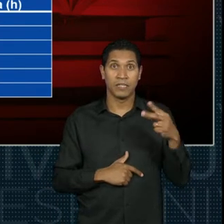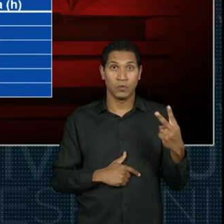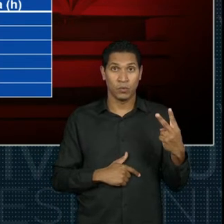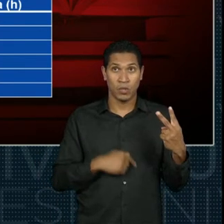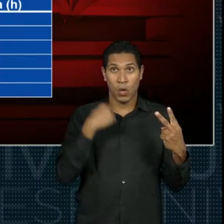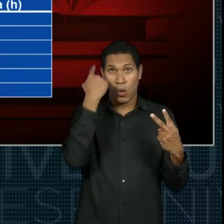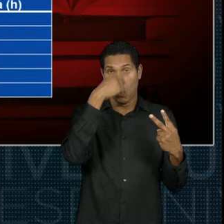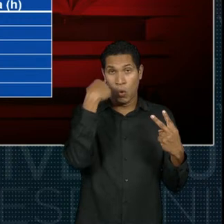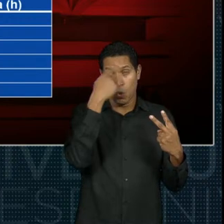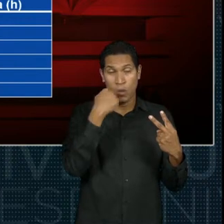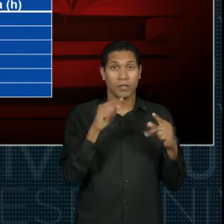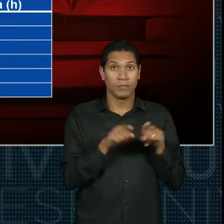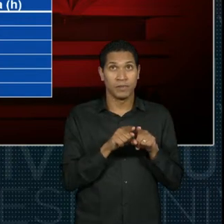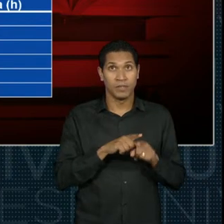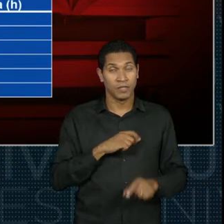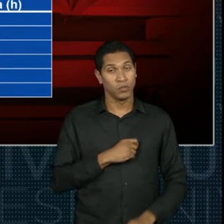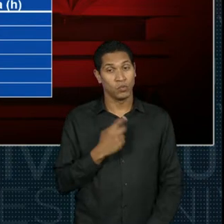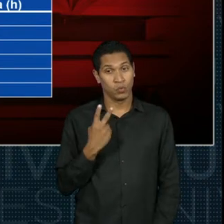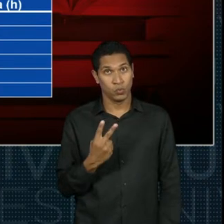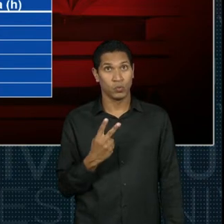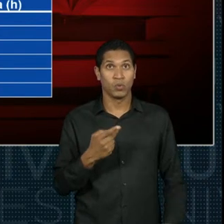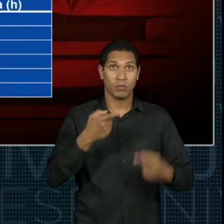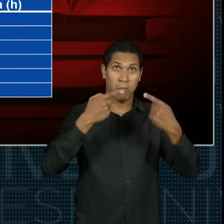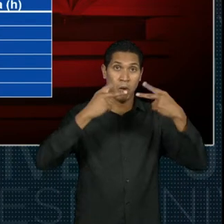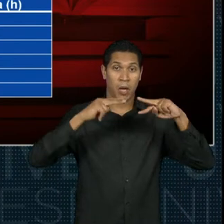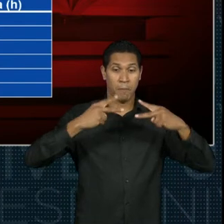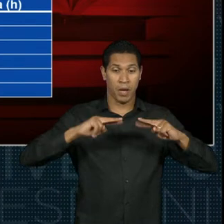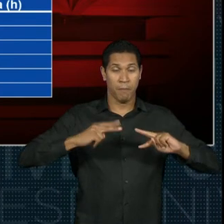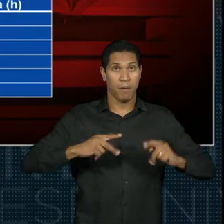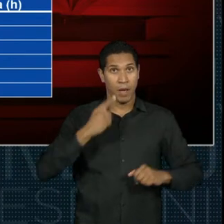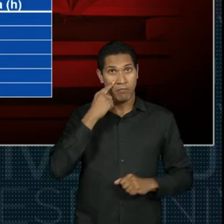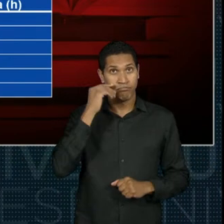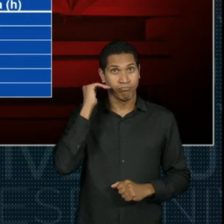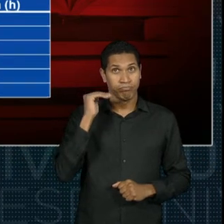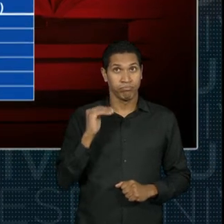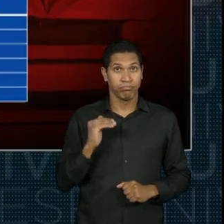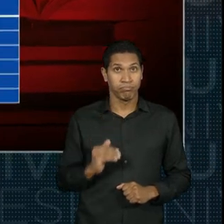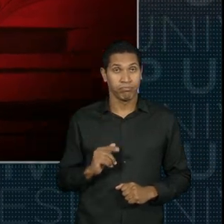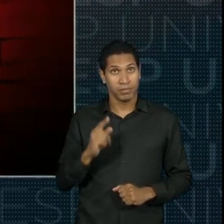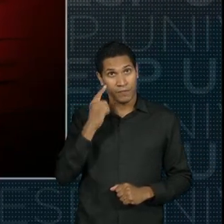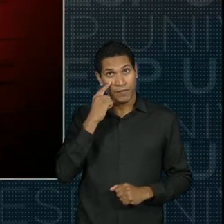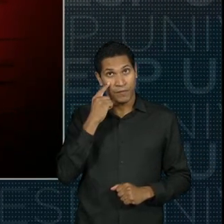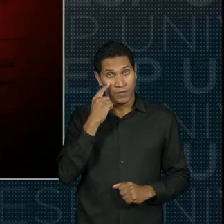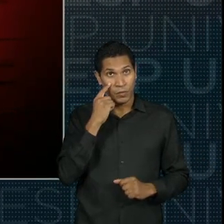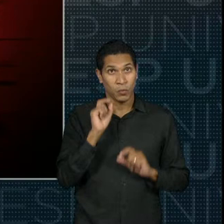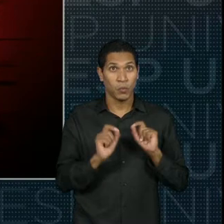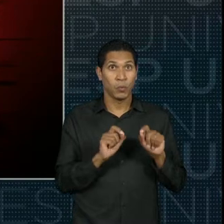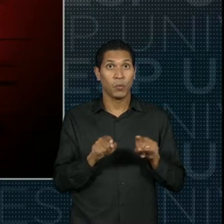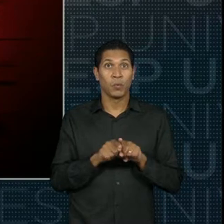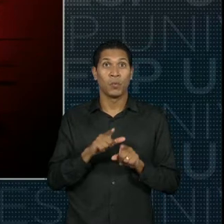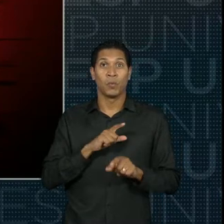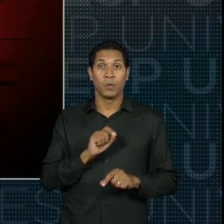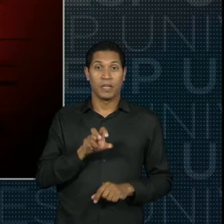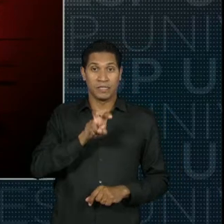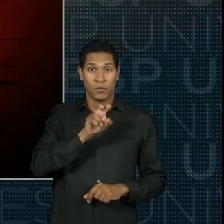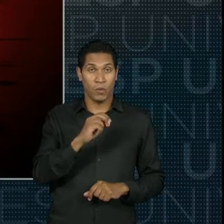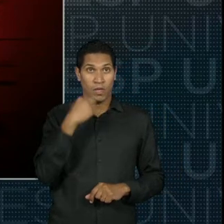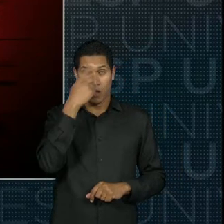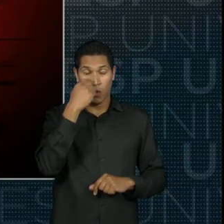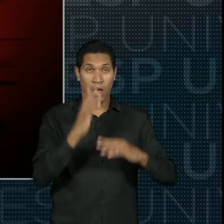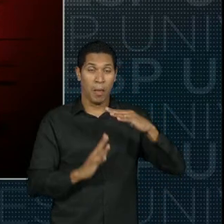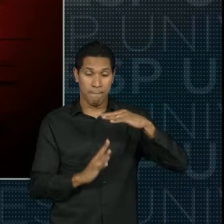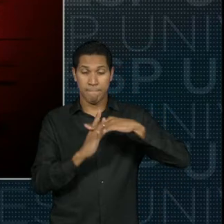o certificado 2, 120 horas e assim sucessivamente. Observem que os certificados que excederam 50 horas